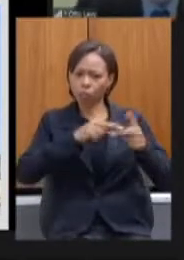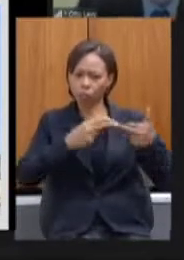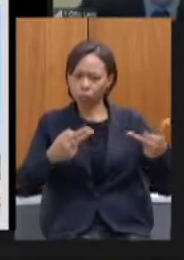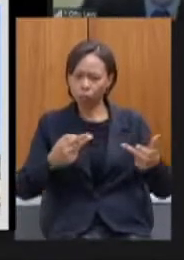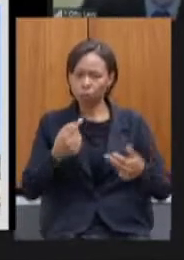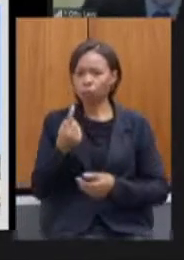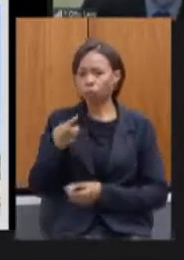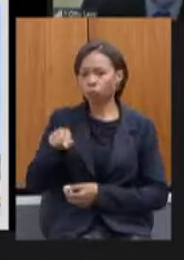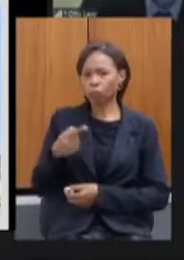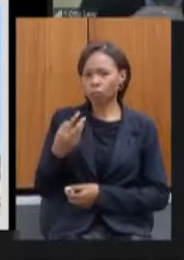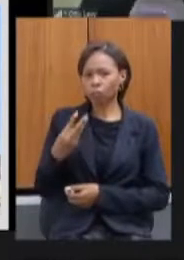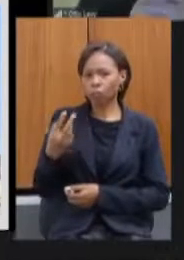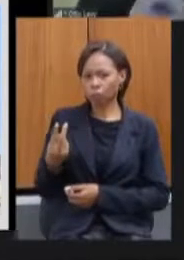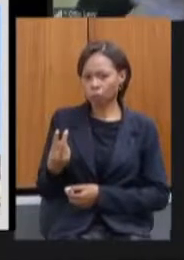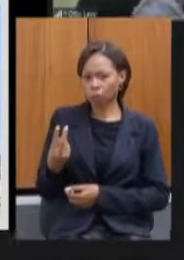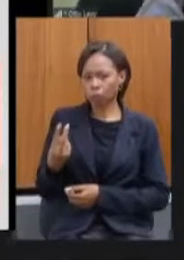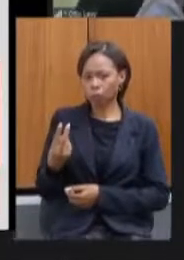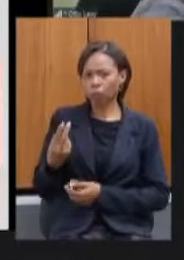serviços